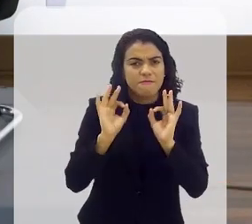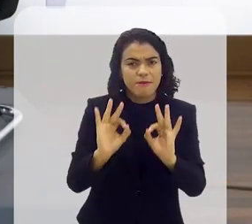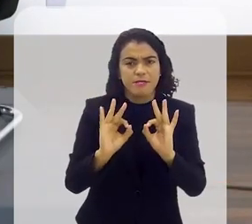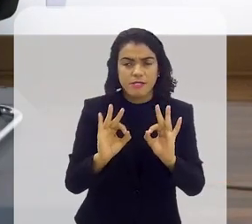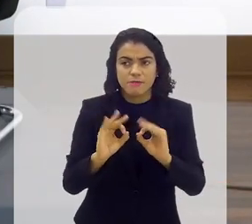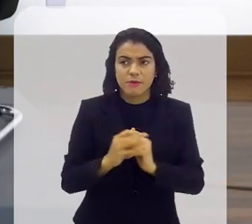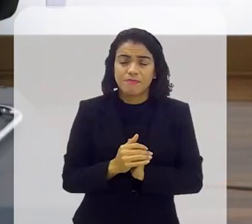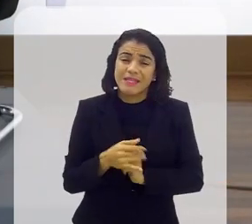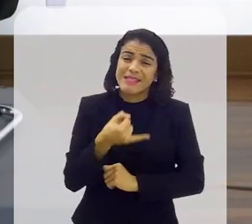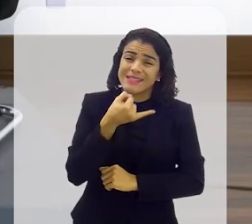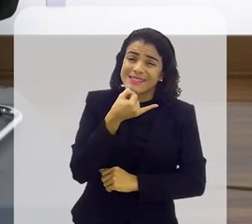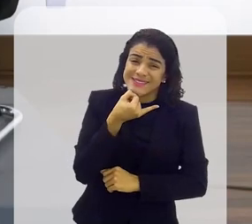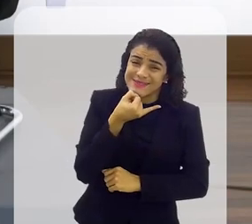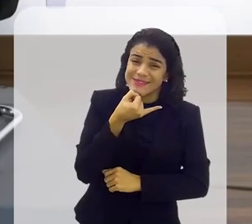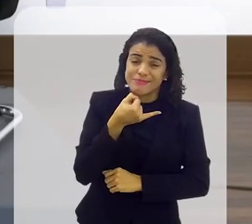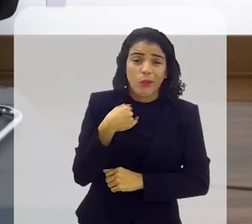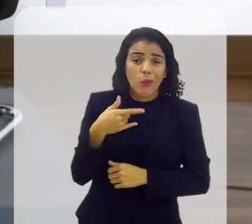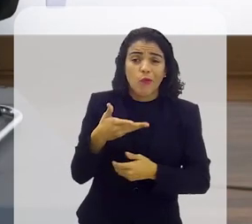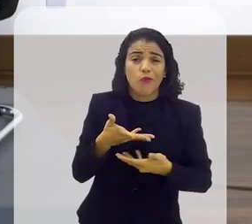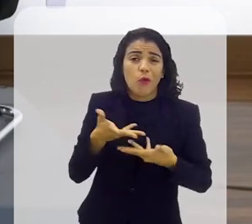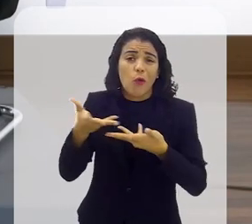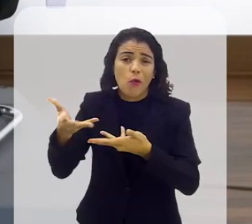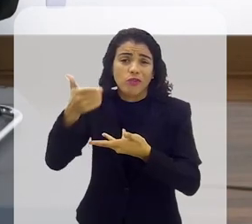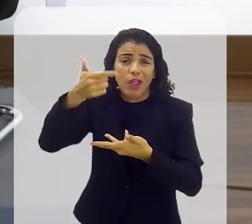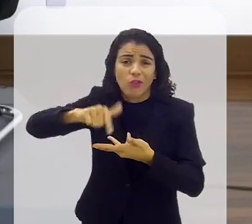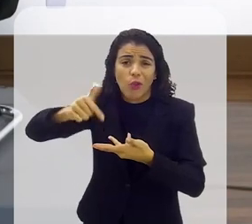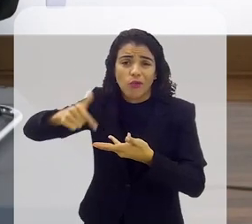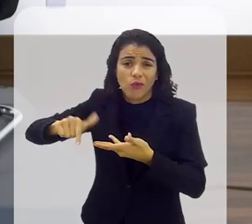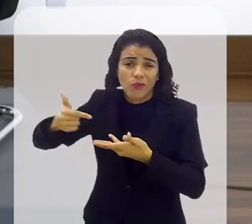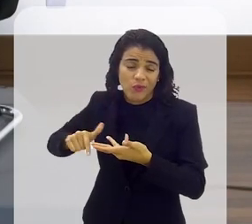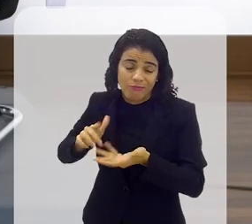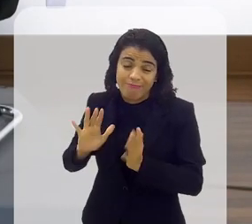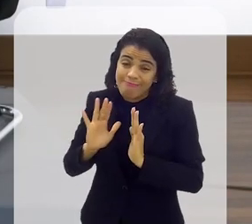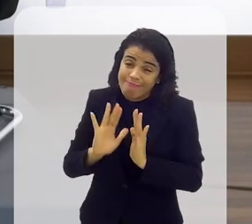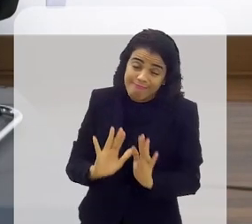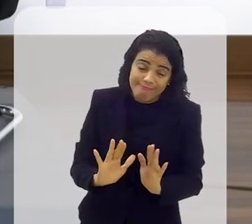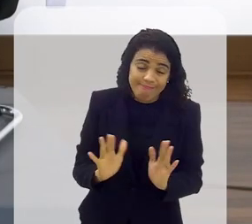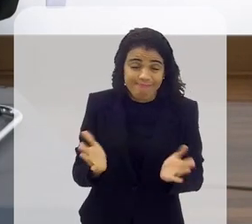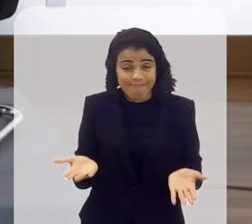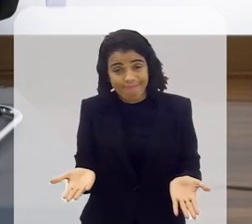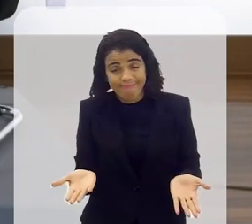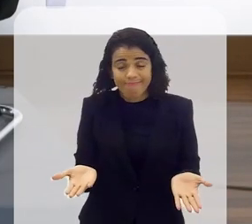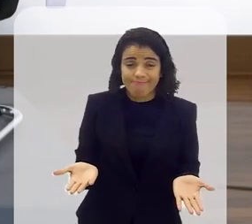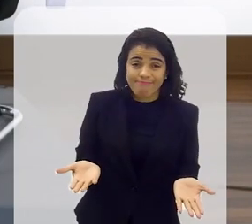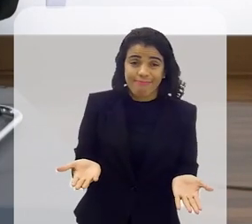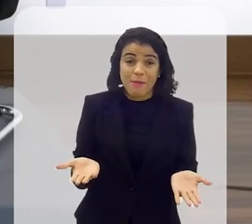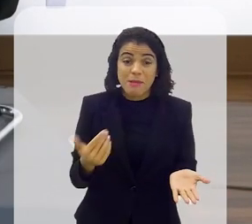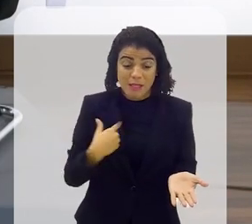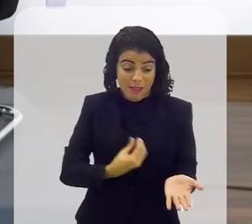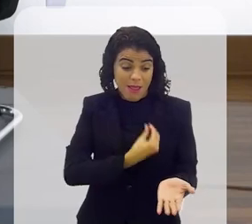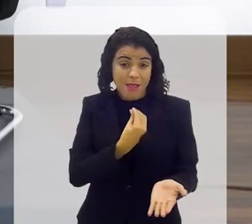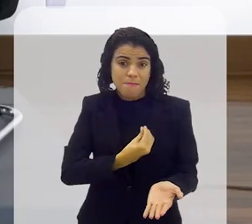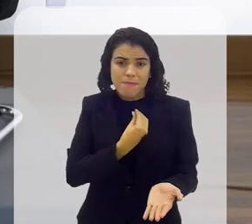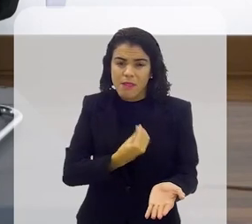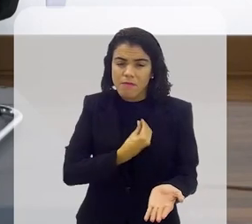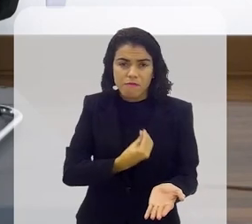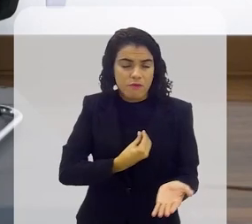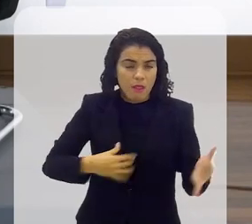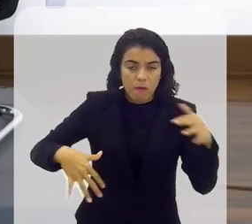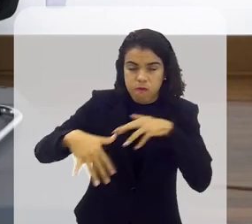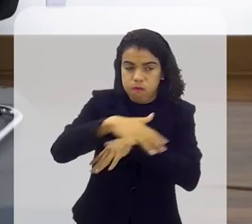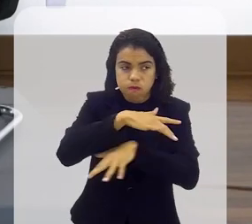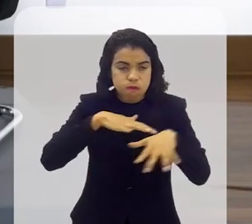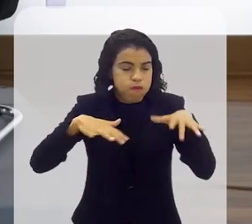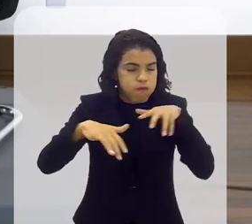incrível muito muito infelizmente não fui convidado para os outros mas também a minha vida é